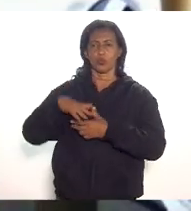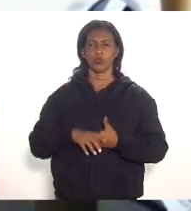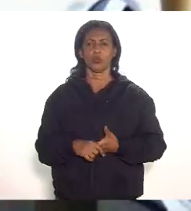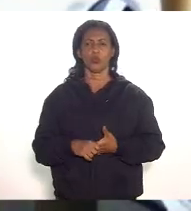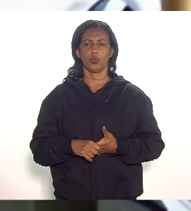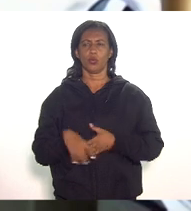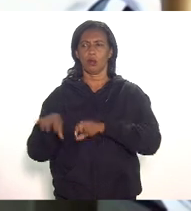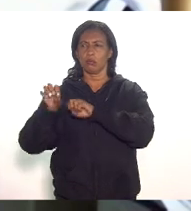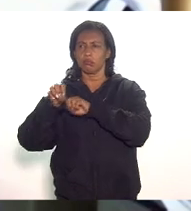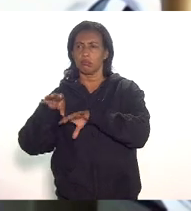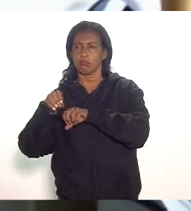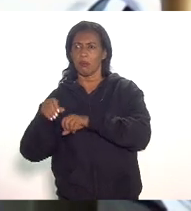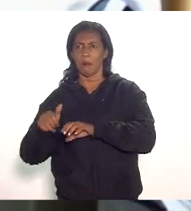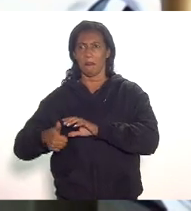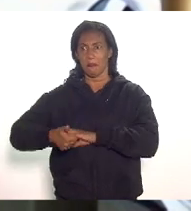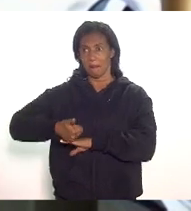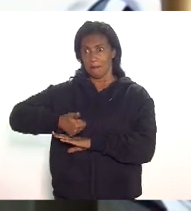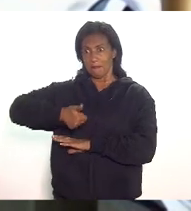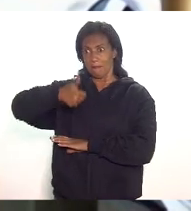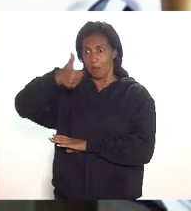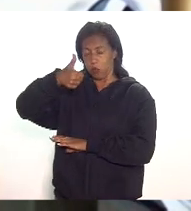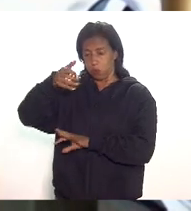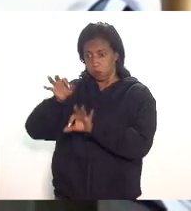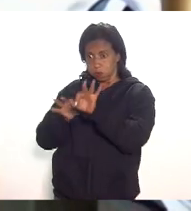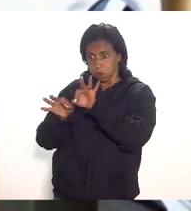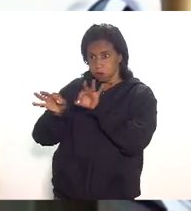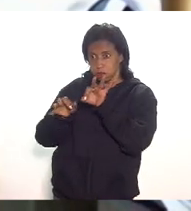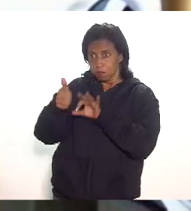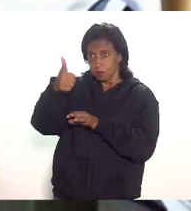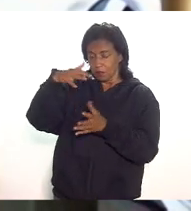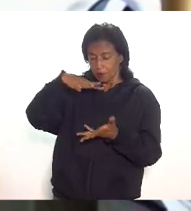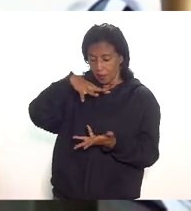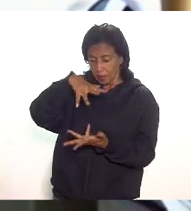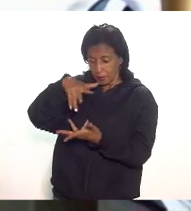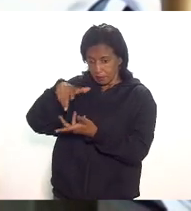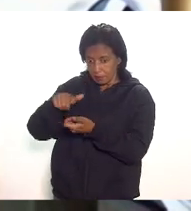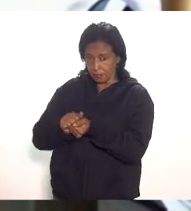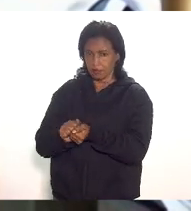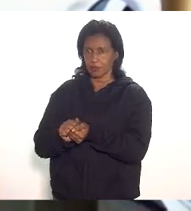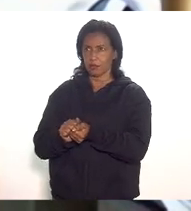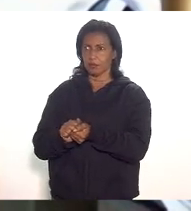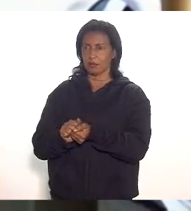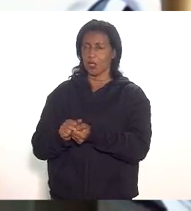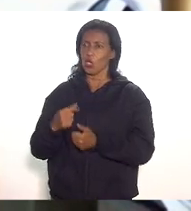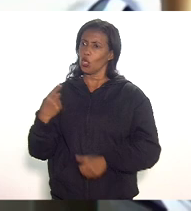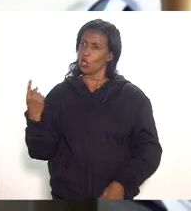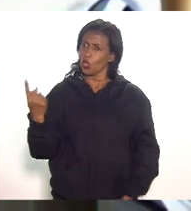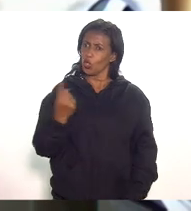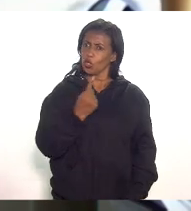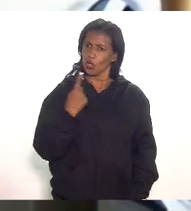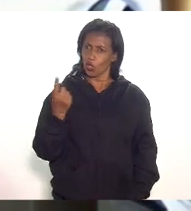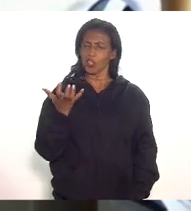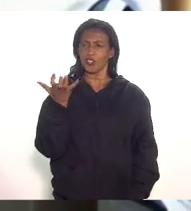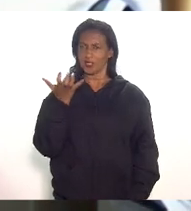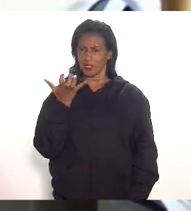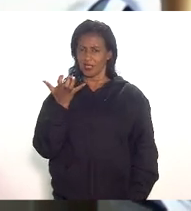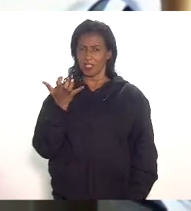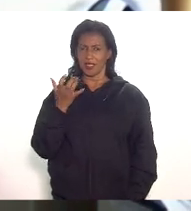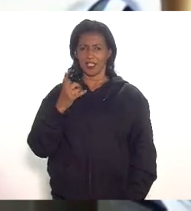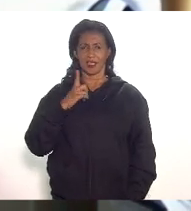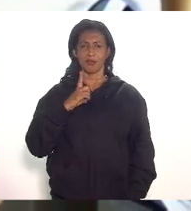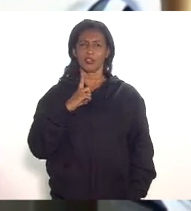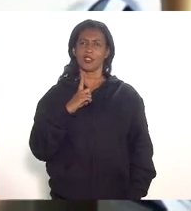negócio assim de primeiro mundo o que a gente quer é ter isso de primeiro mundo para saber assim bom o tema